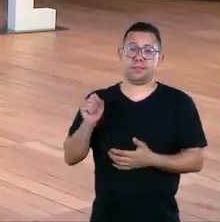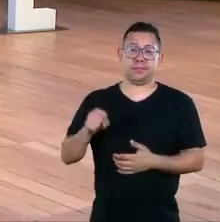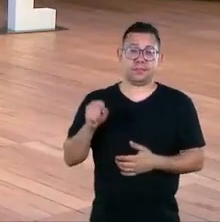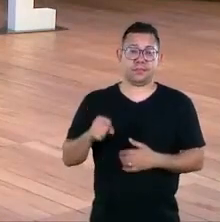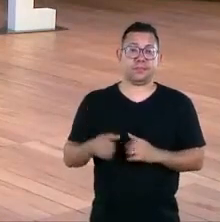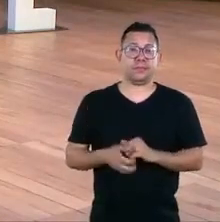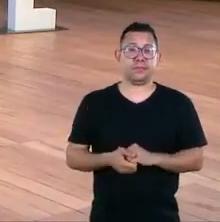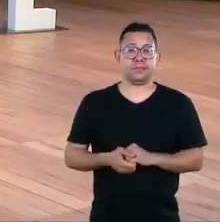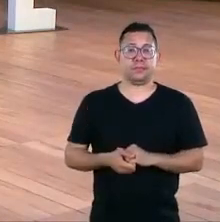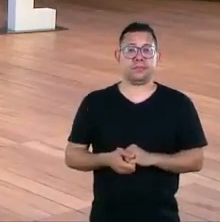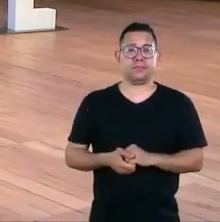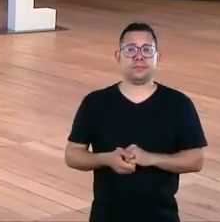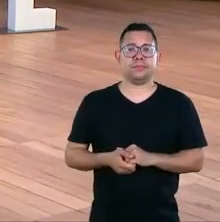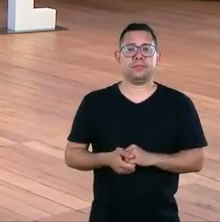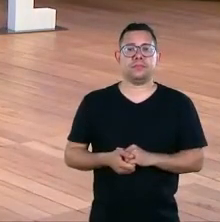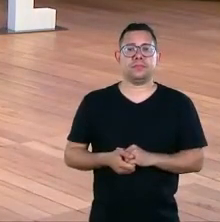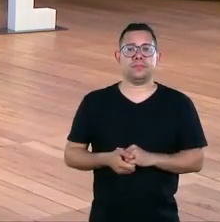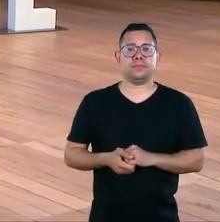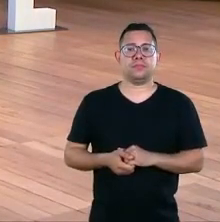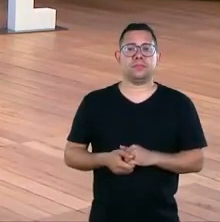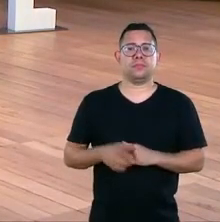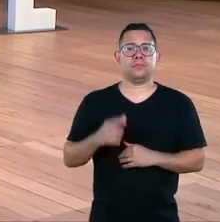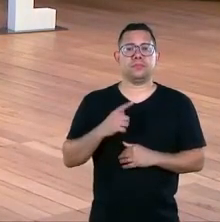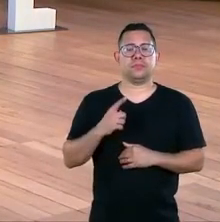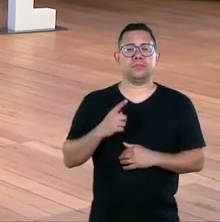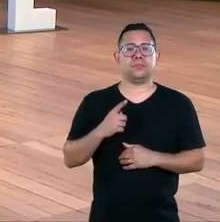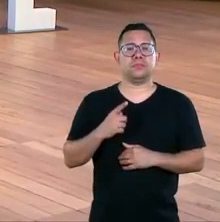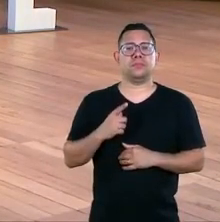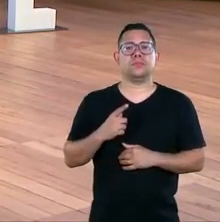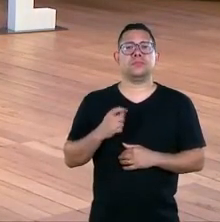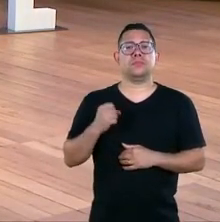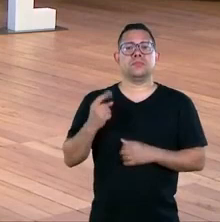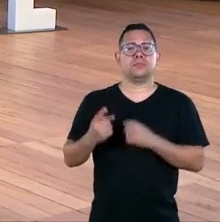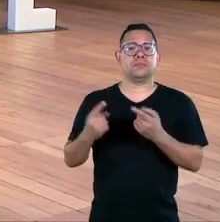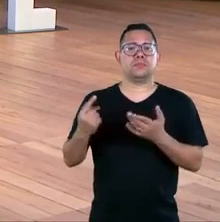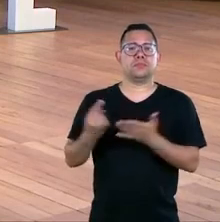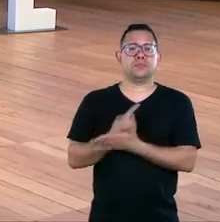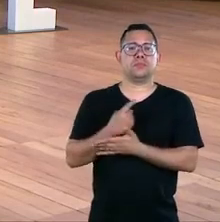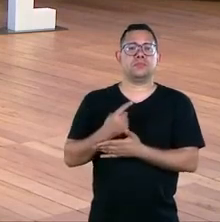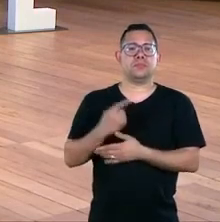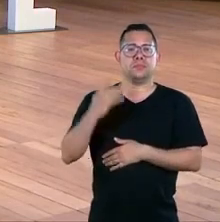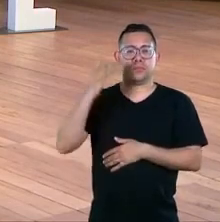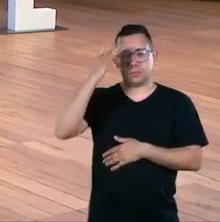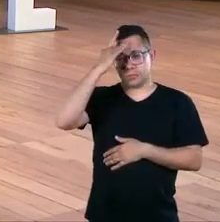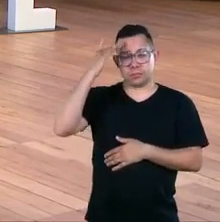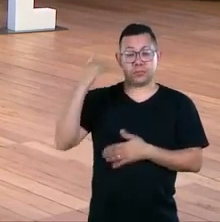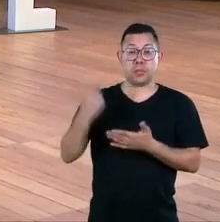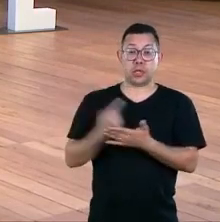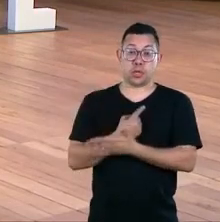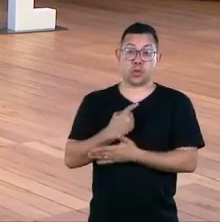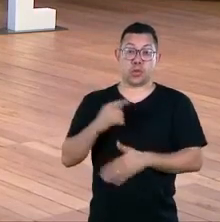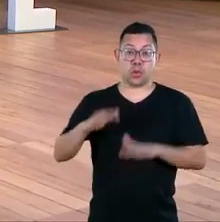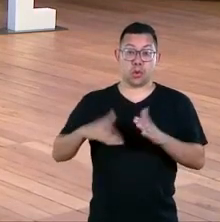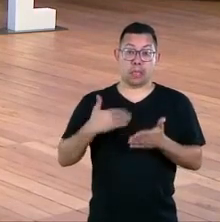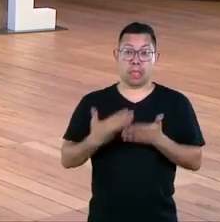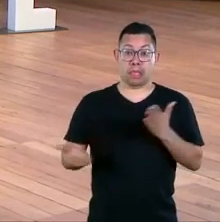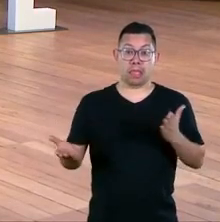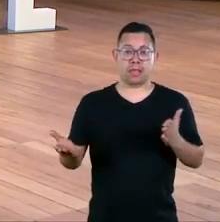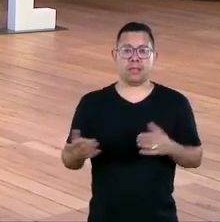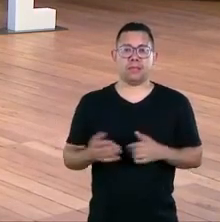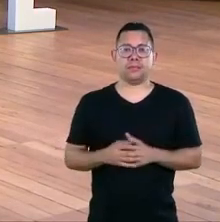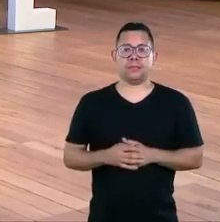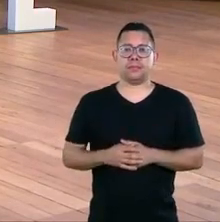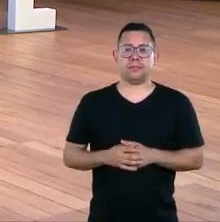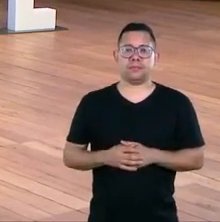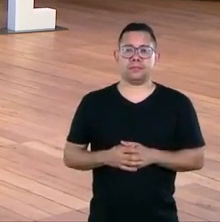pergunta da plateia e a conversa é tão boa que passa voando até perdi uma ali uma pergunta da plateia que chegou mas a gente